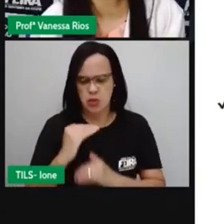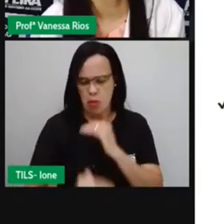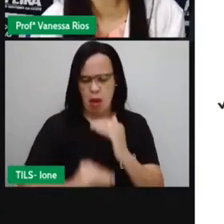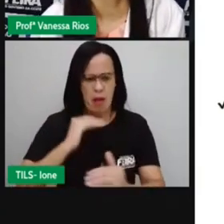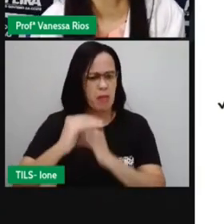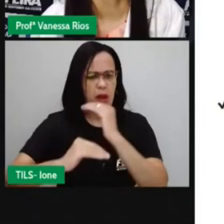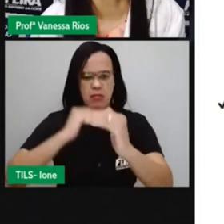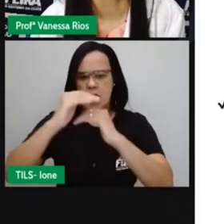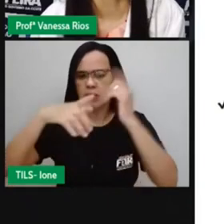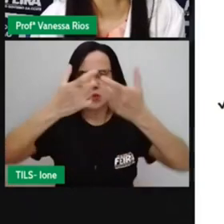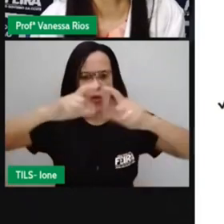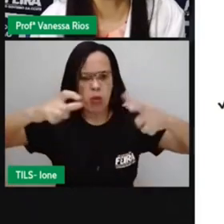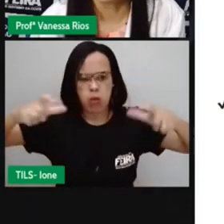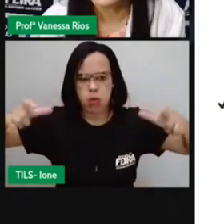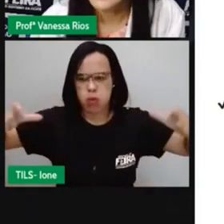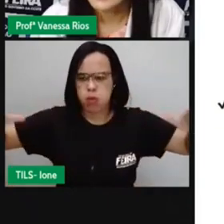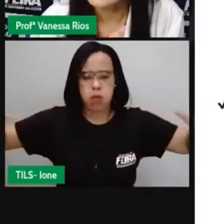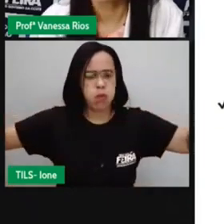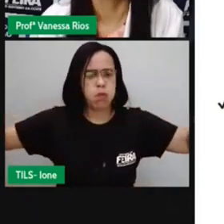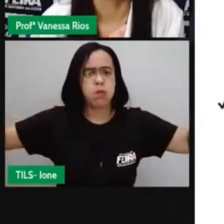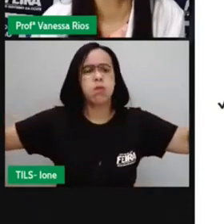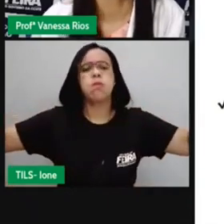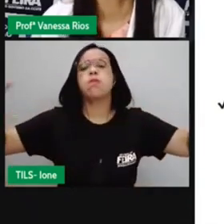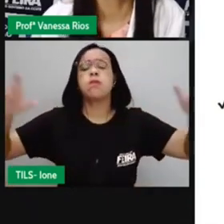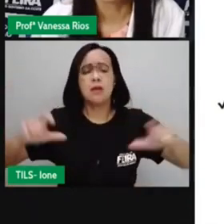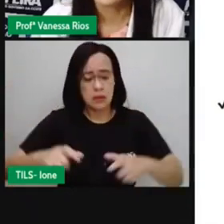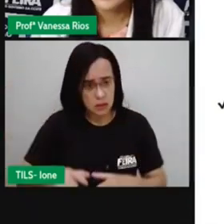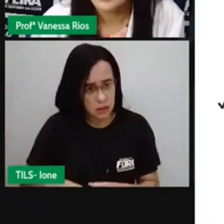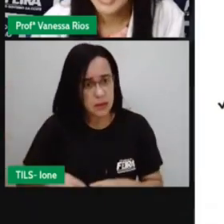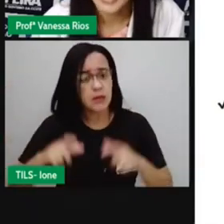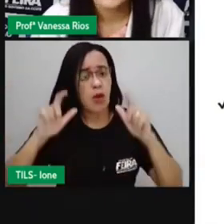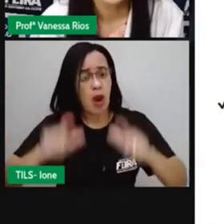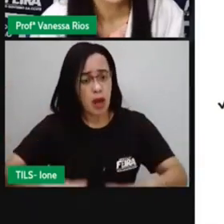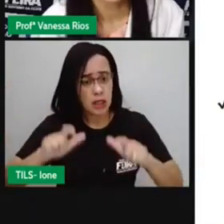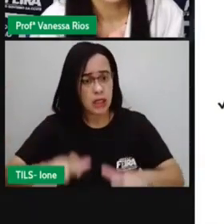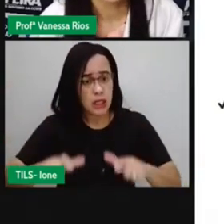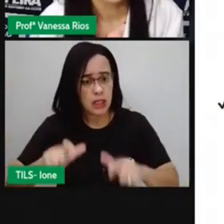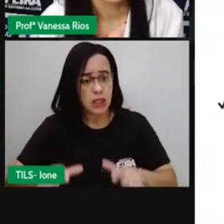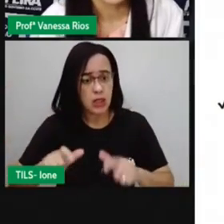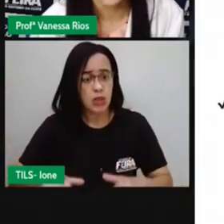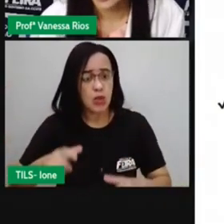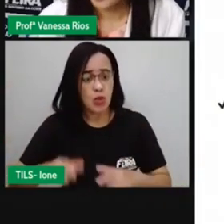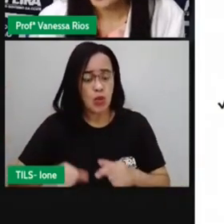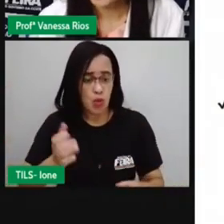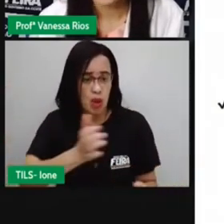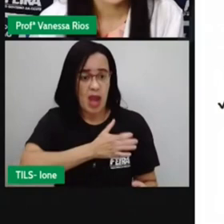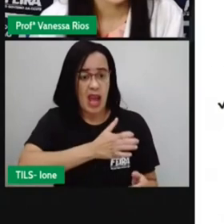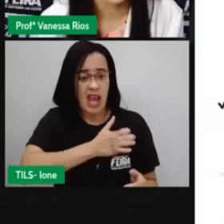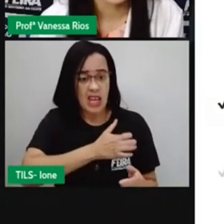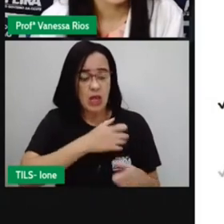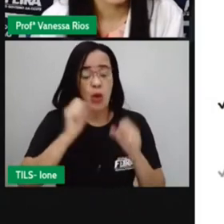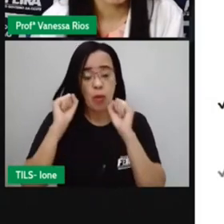aquele lugar onde ele trazia tantas riquezas poderia, então, se tornar independente.